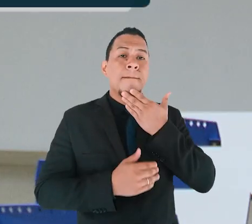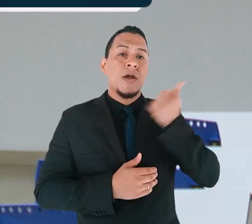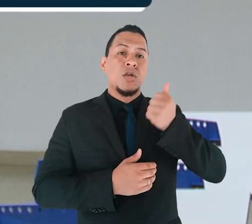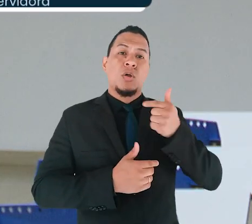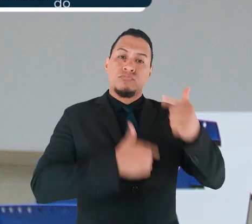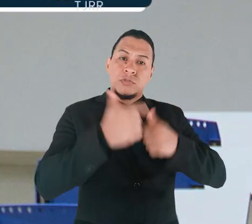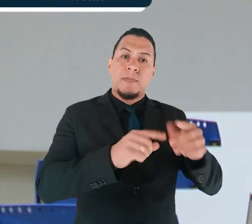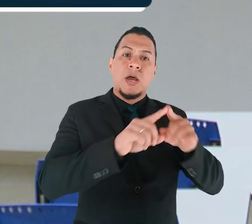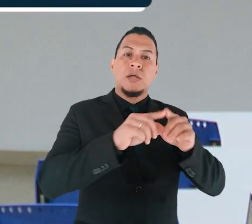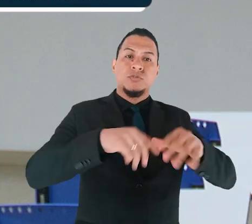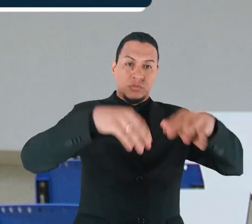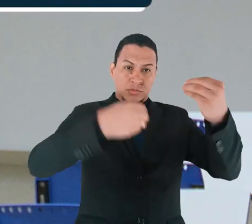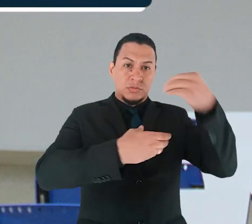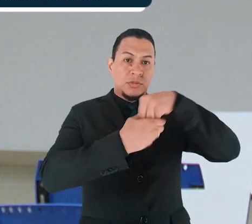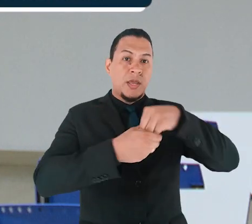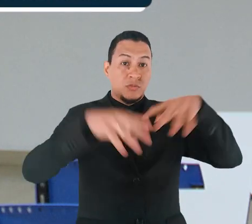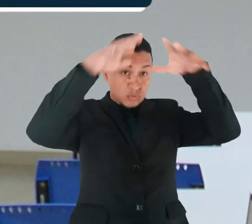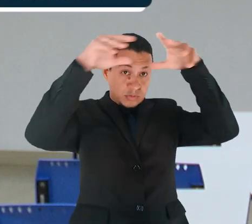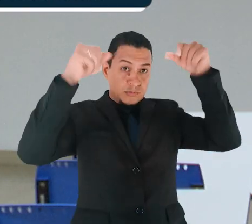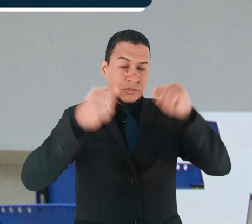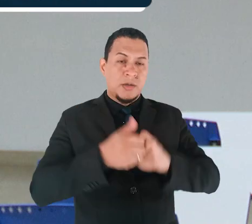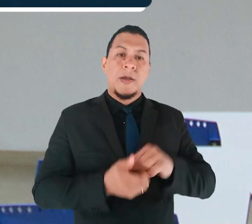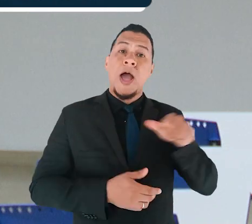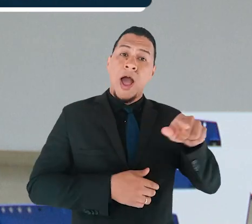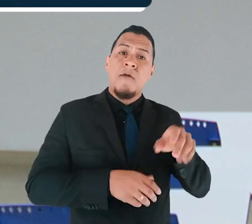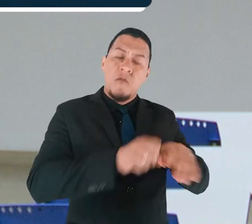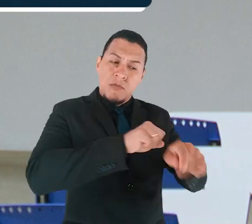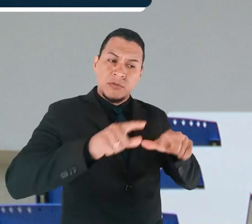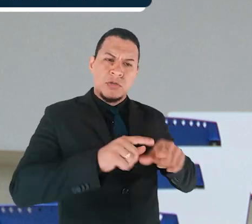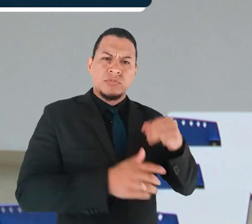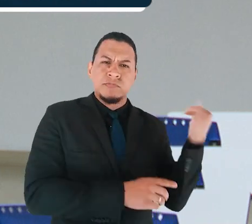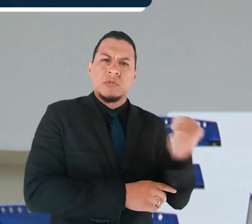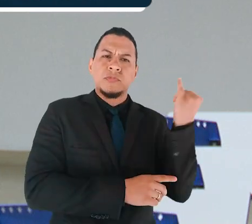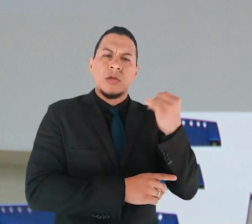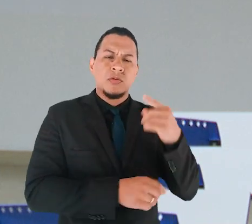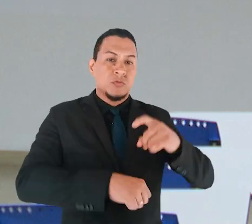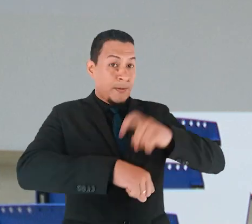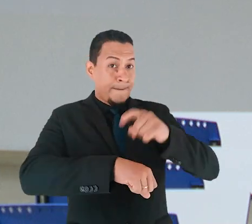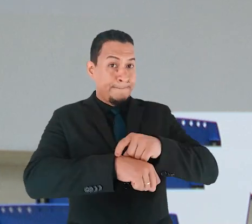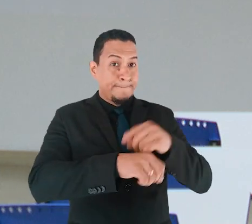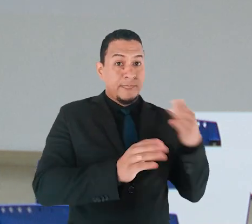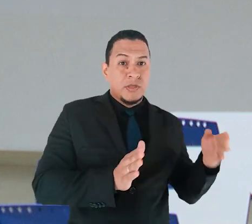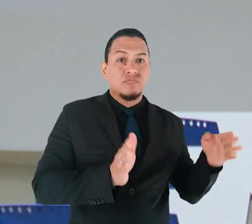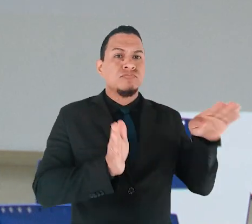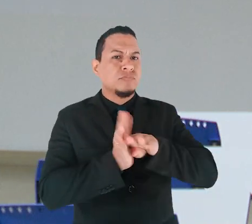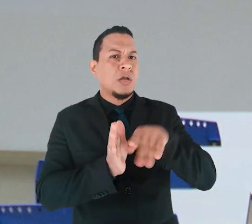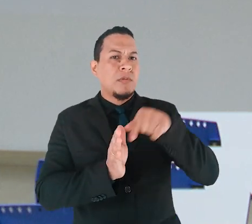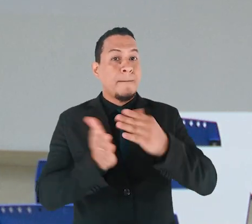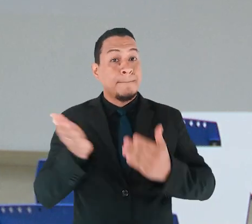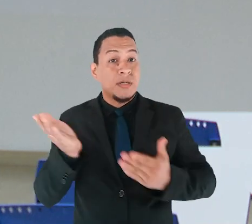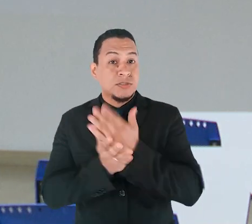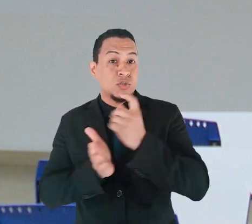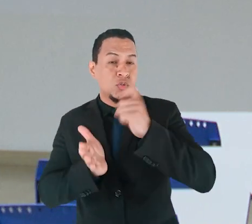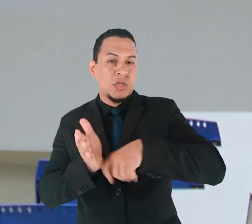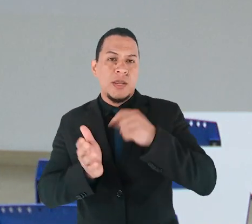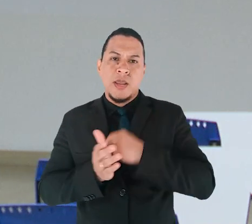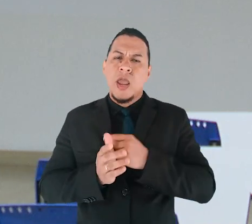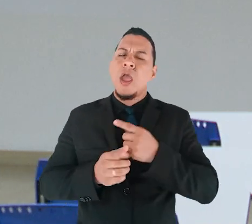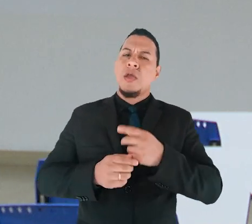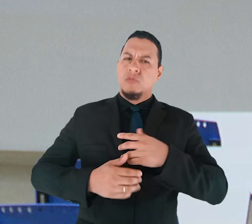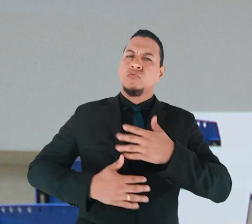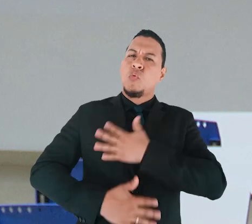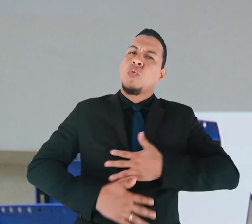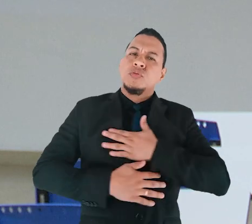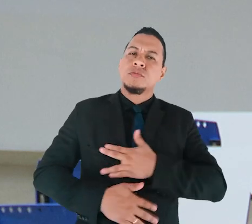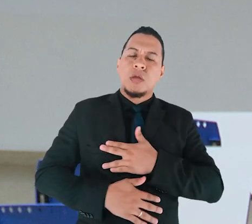foi determinante para meu trabalho aqui no tribunal. Logo que eu entrei, eu me identifiquei muito com a missão,